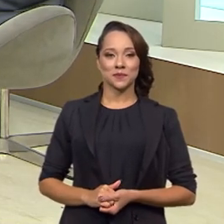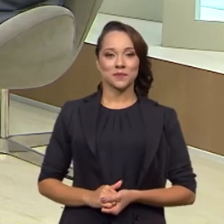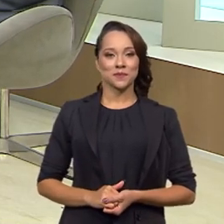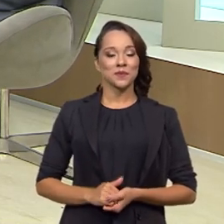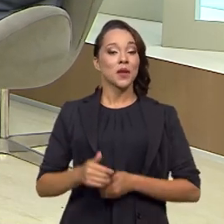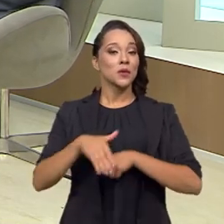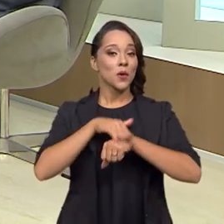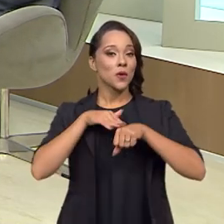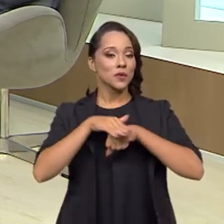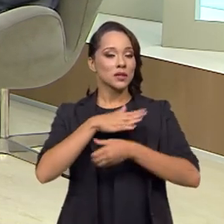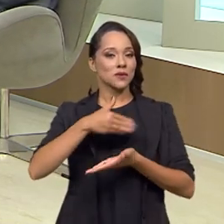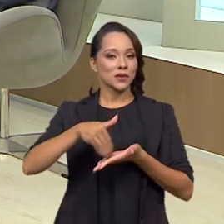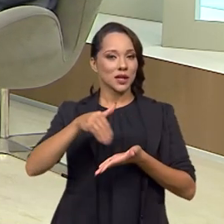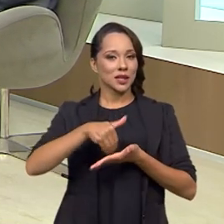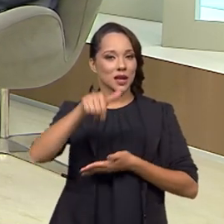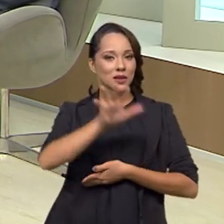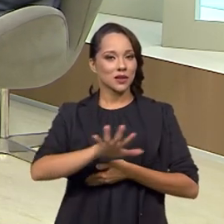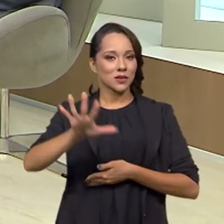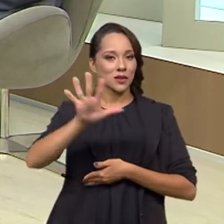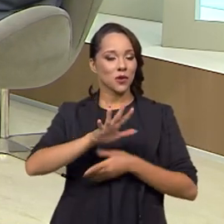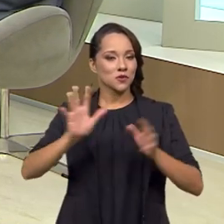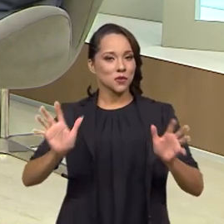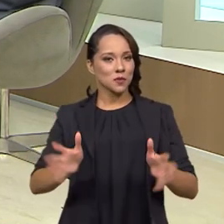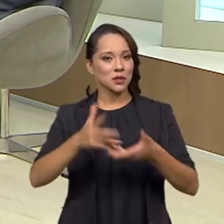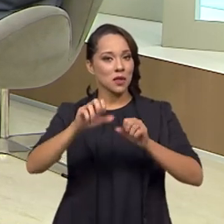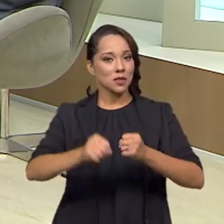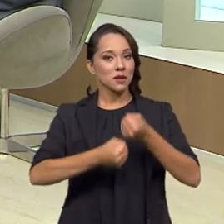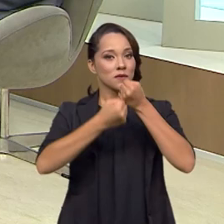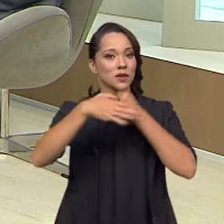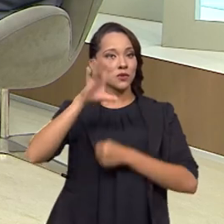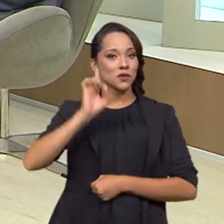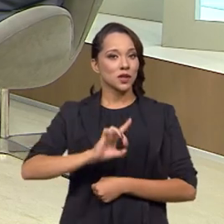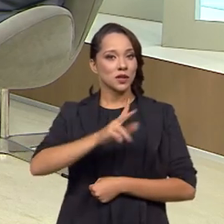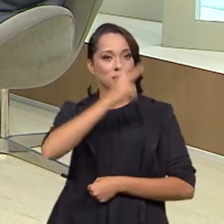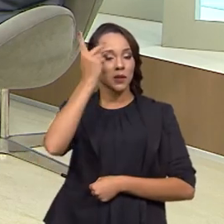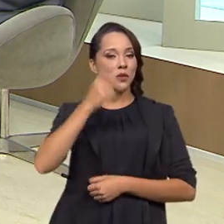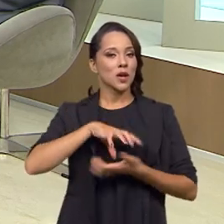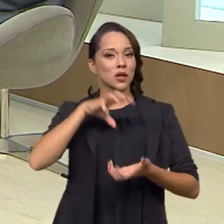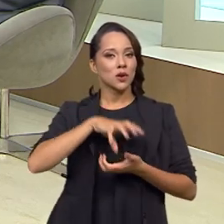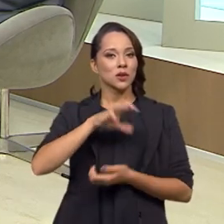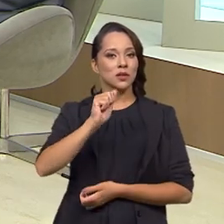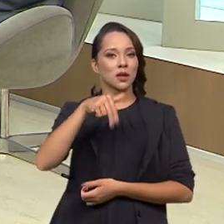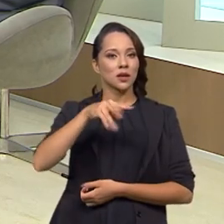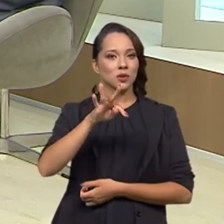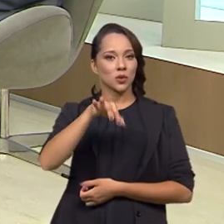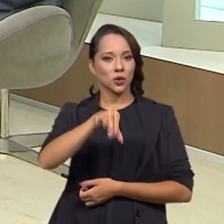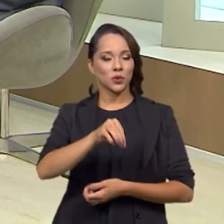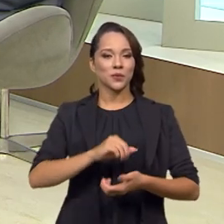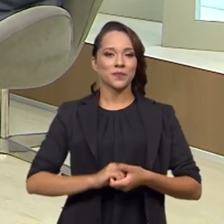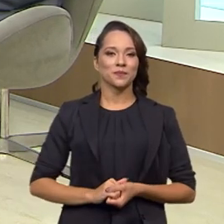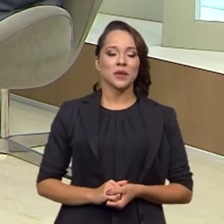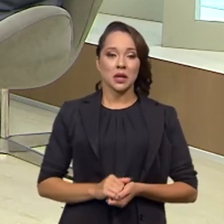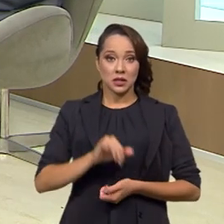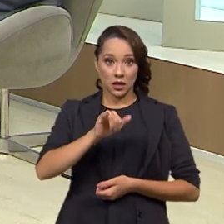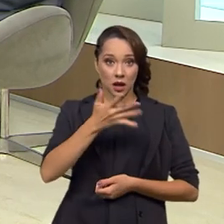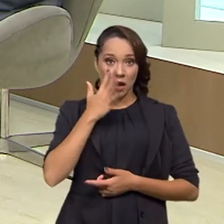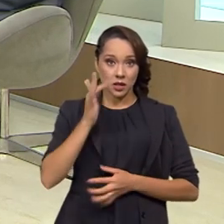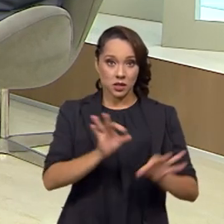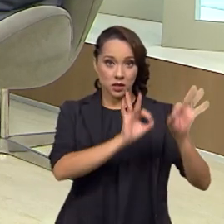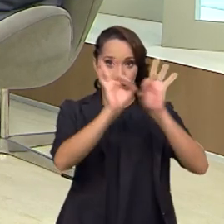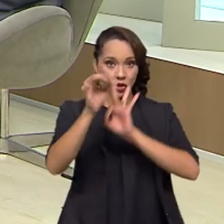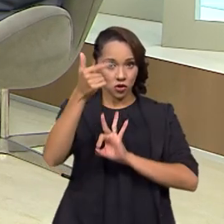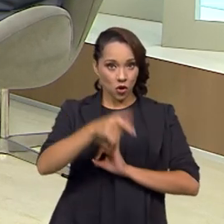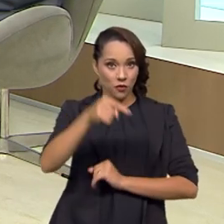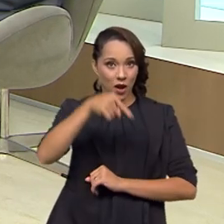Eu conversei com o secretário nacional de promoção e defesa dos direitos da pessoa idosa, Antônio Costa. E se você quiser rever